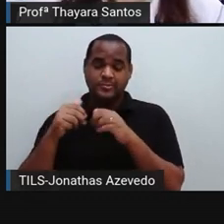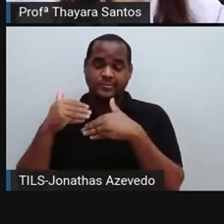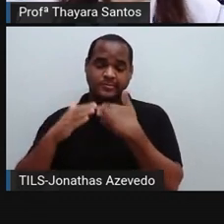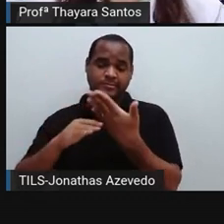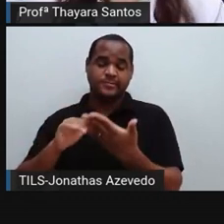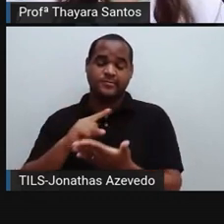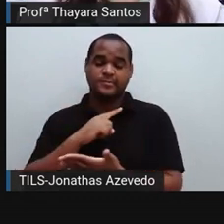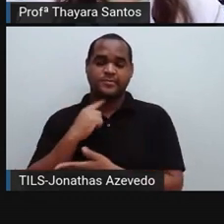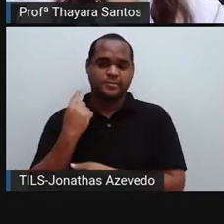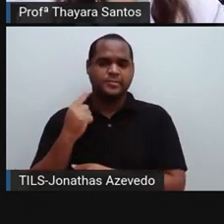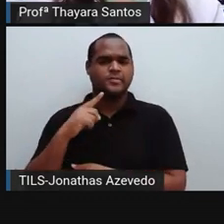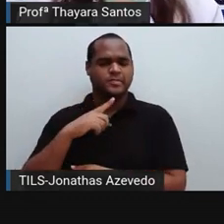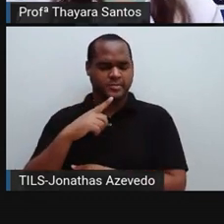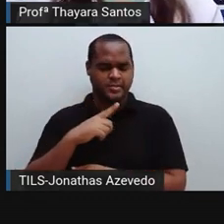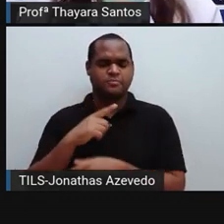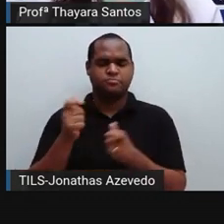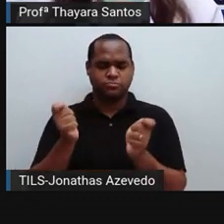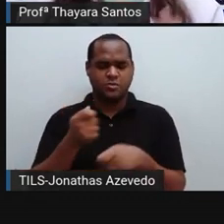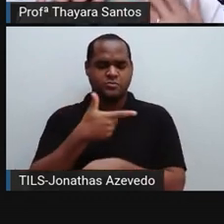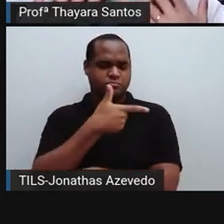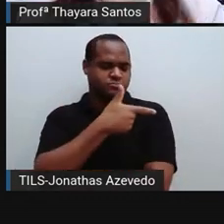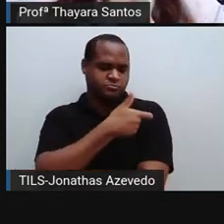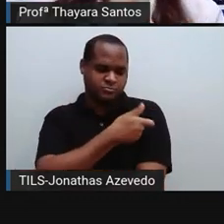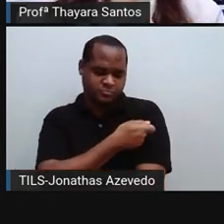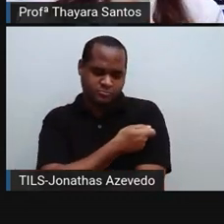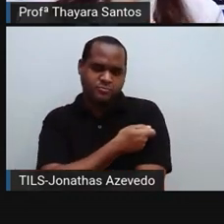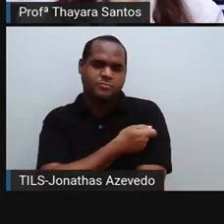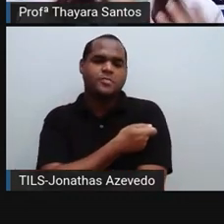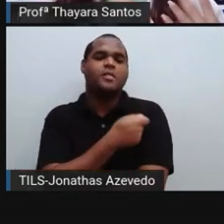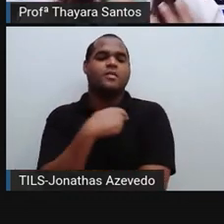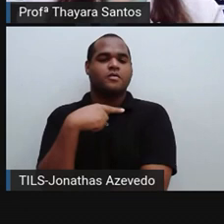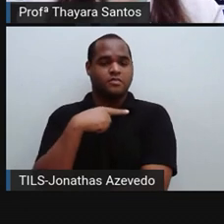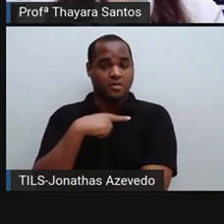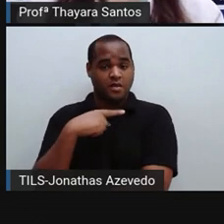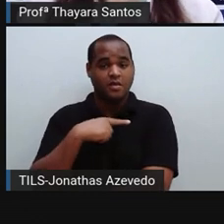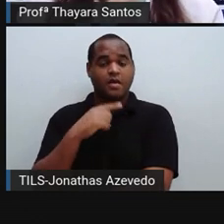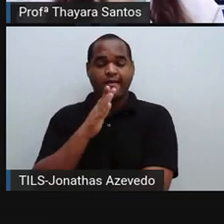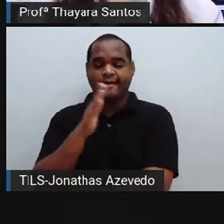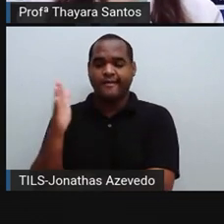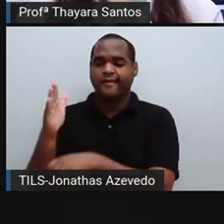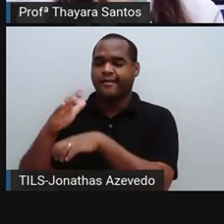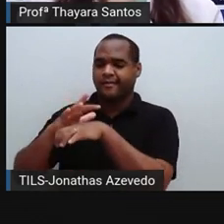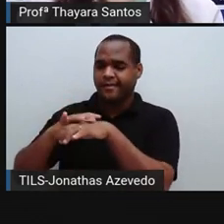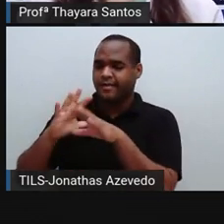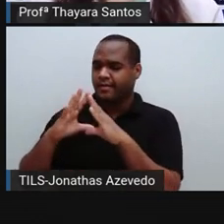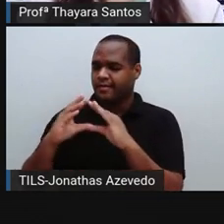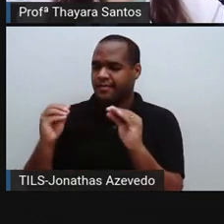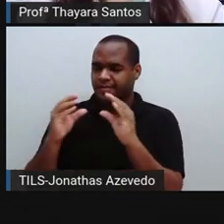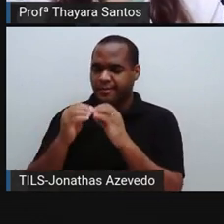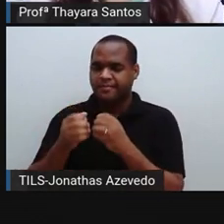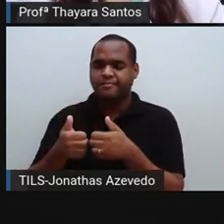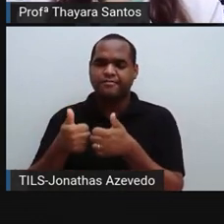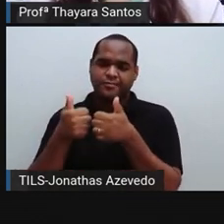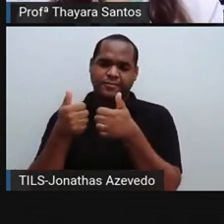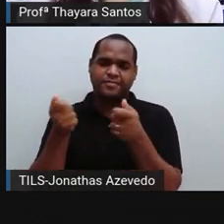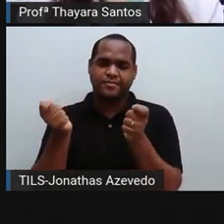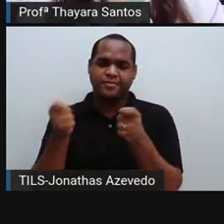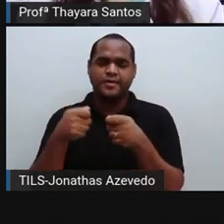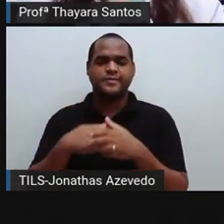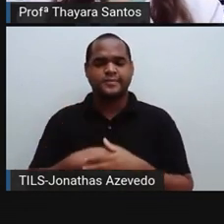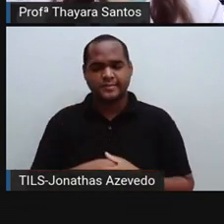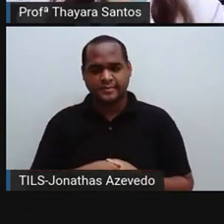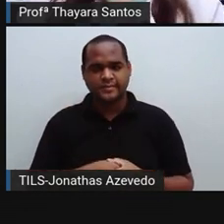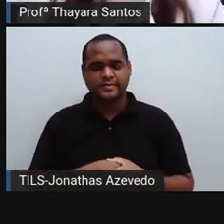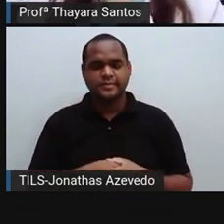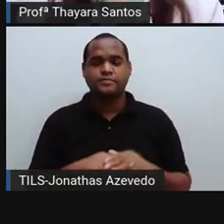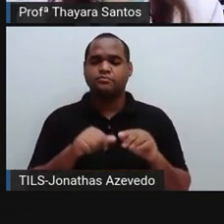Só que essa tem cura, né? Então, descobriu que está com a doença, o médico trata e pode sim levar a cura. E é uma